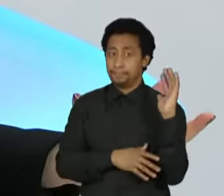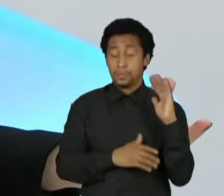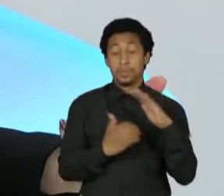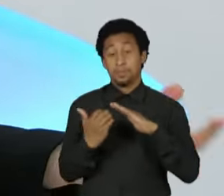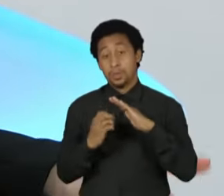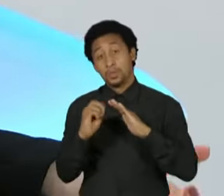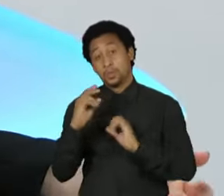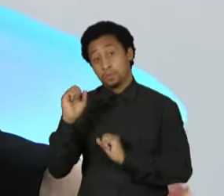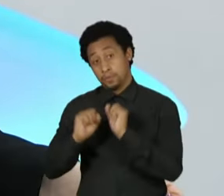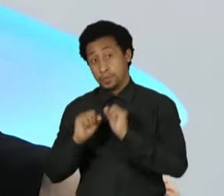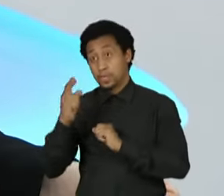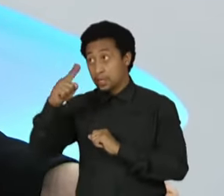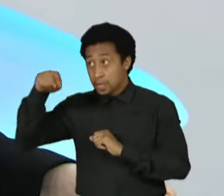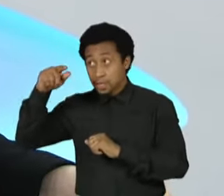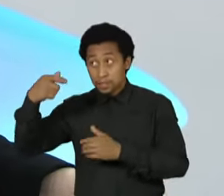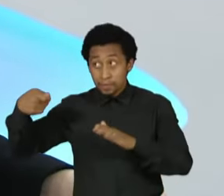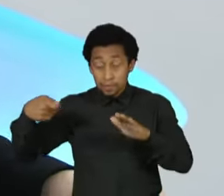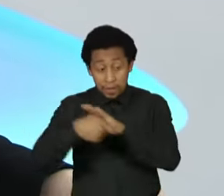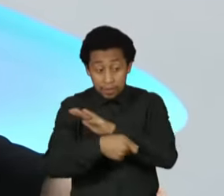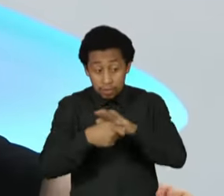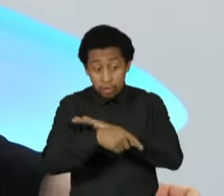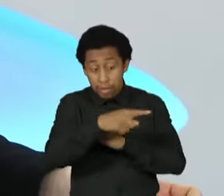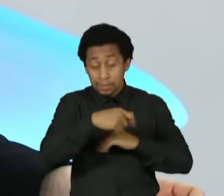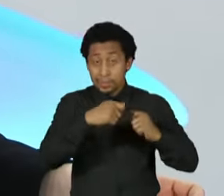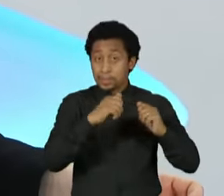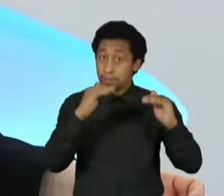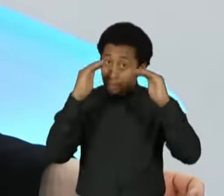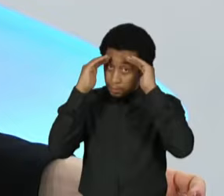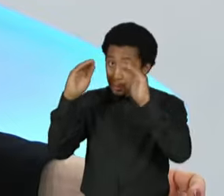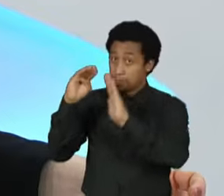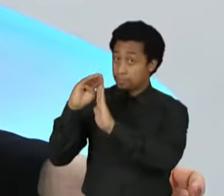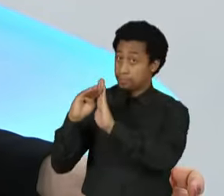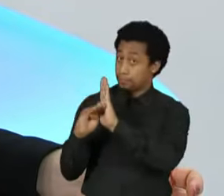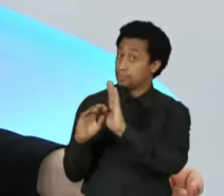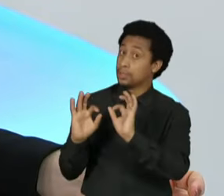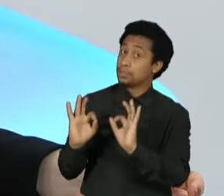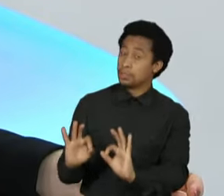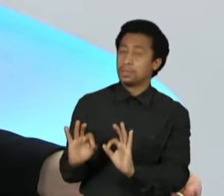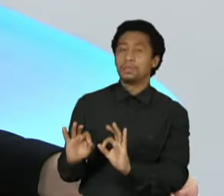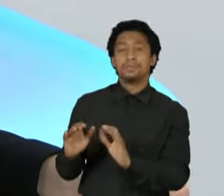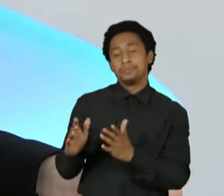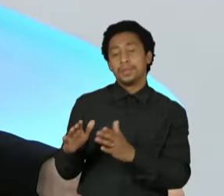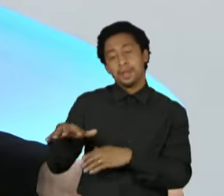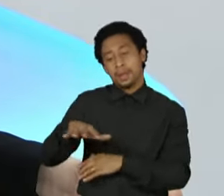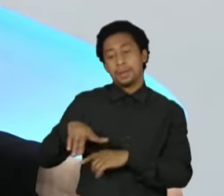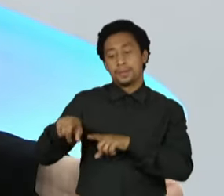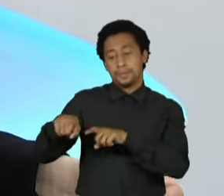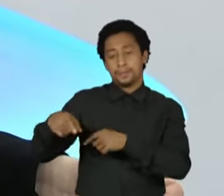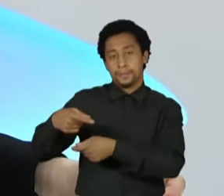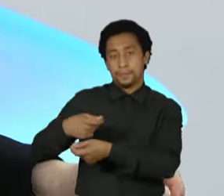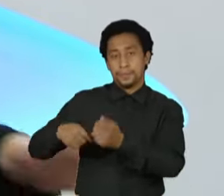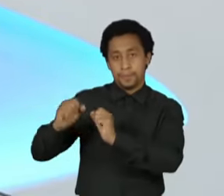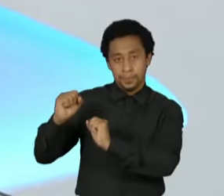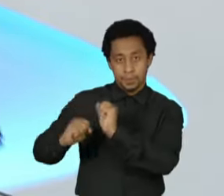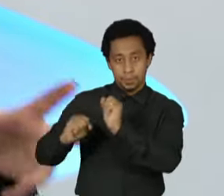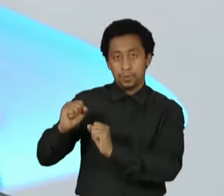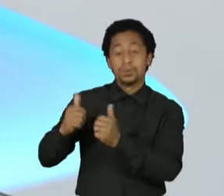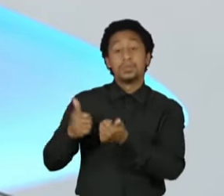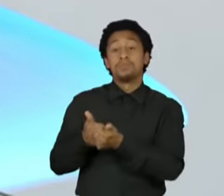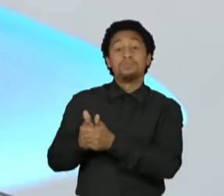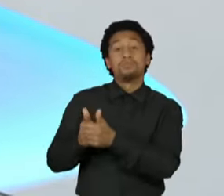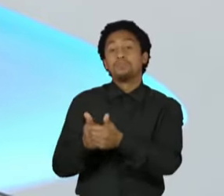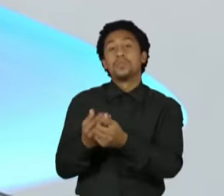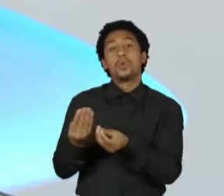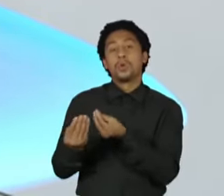setor onde eles vão investir faça o dever de casa. O próprio setor da agroindústria, pela questão da rastreabilidade da